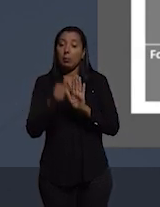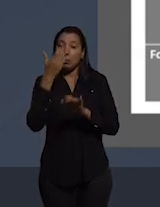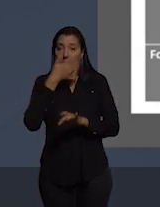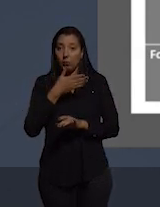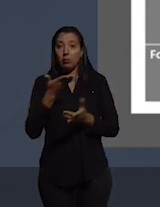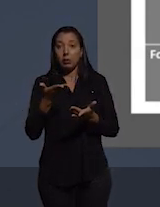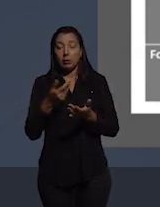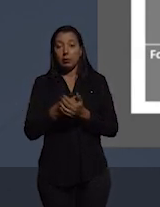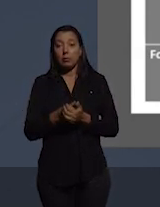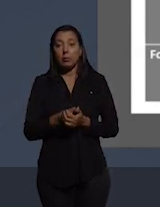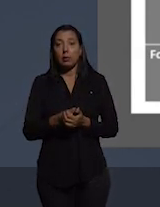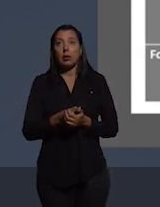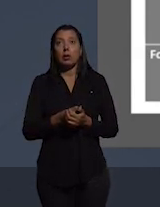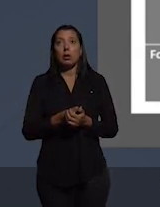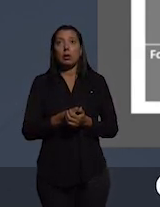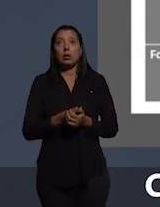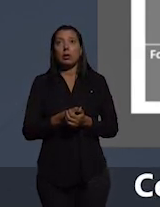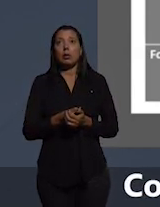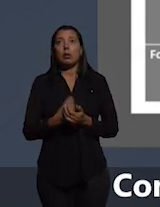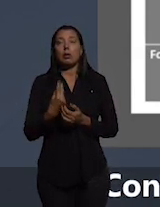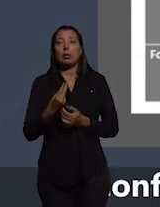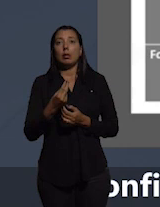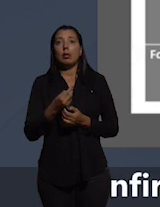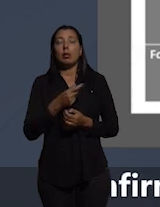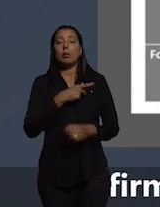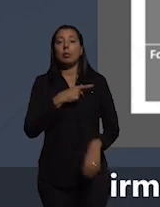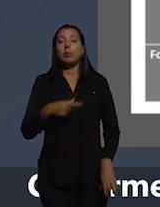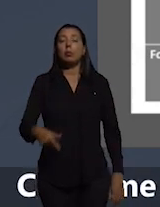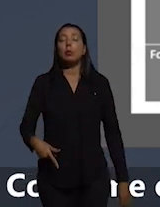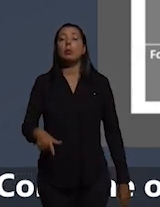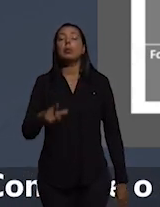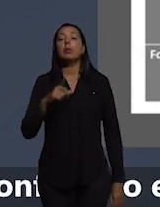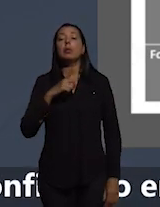gastos públicos gastos públicos tem